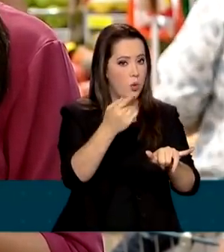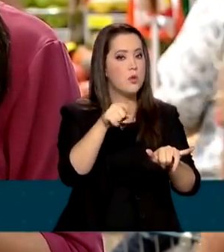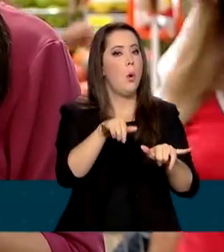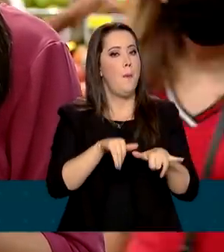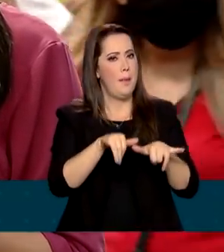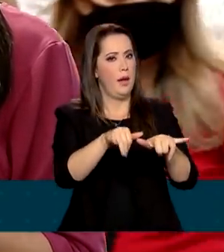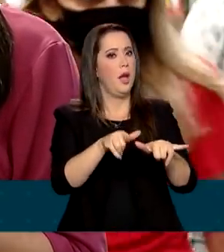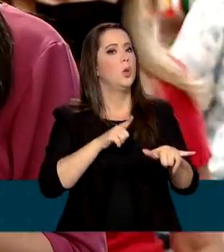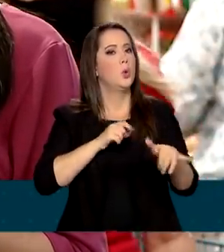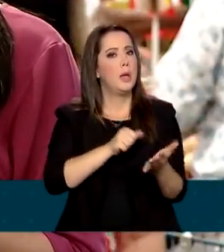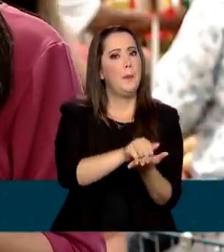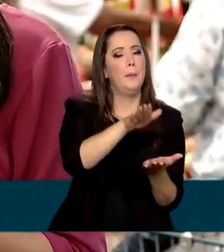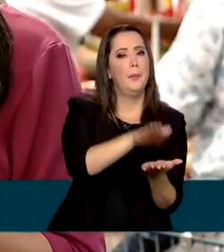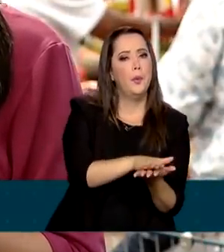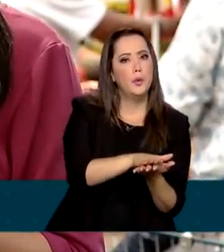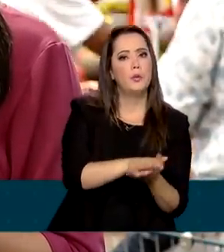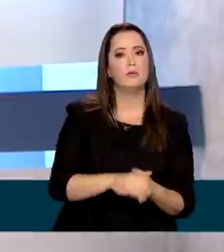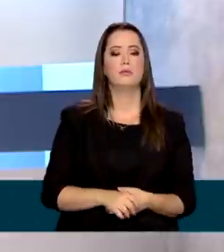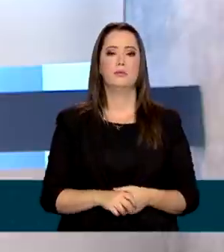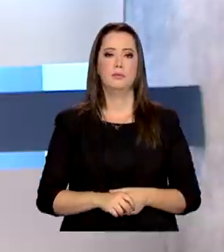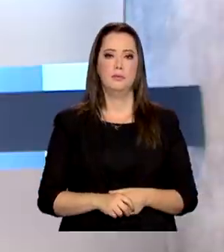de 530 mil reais.